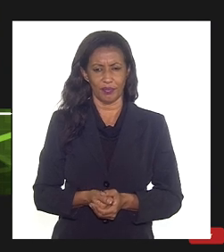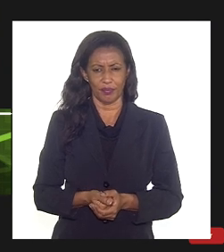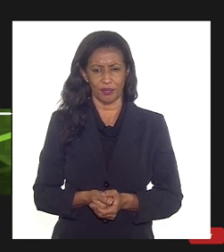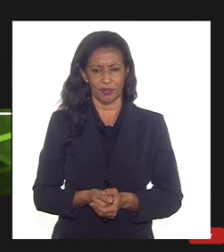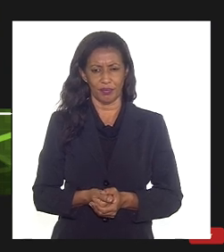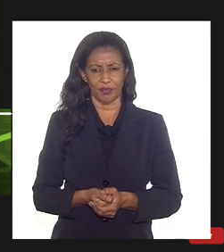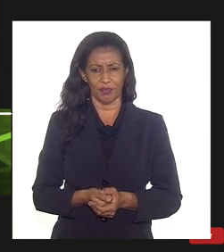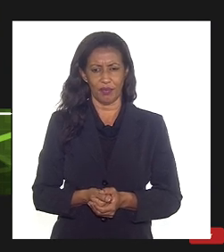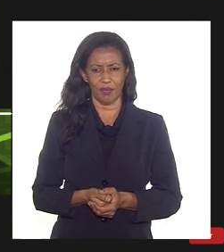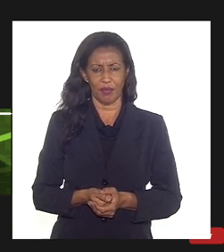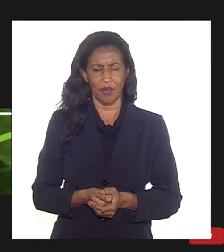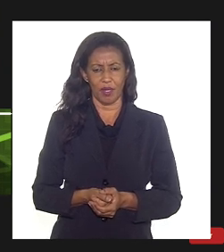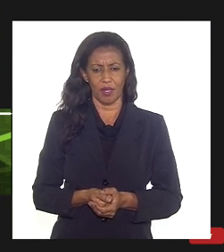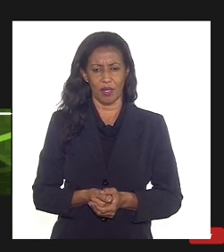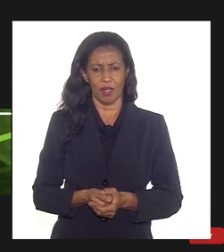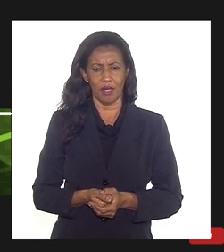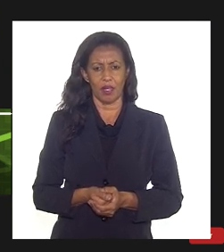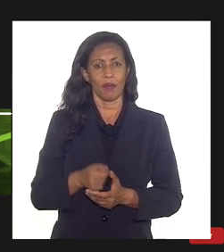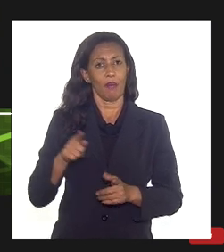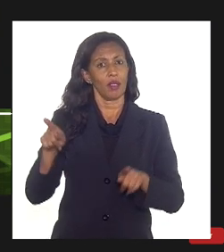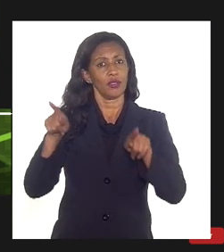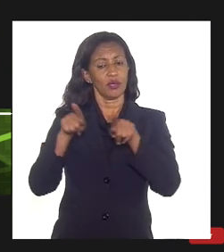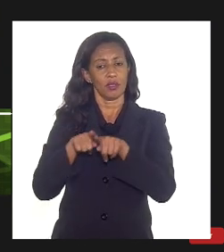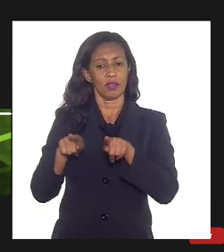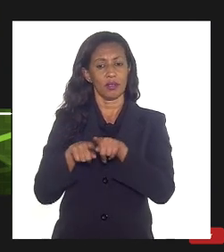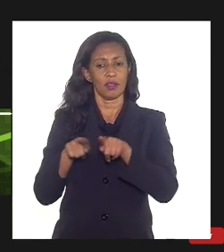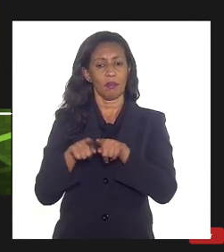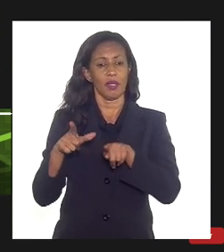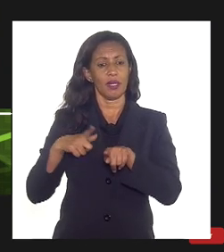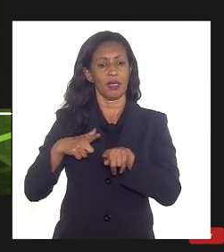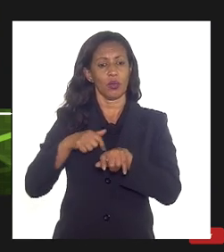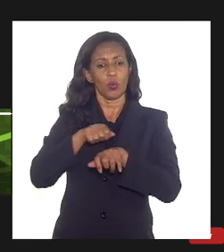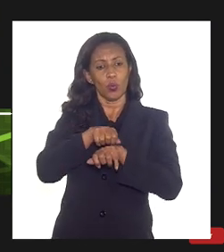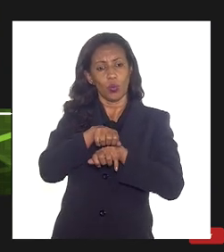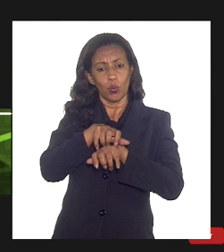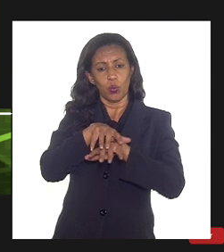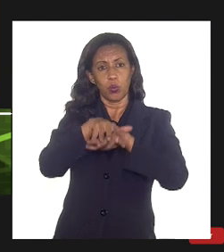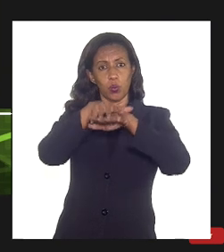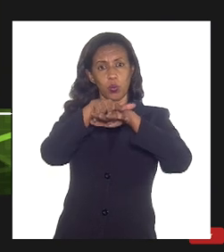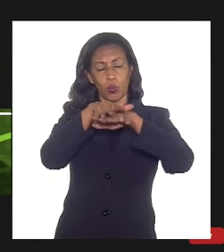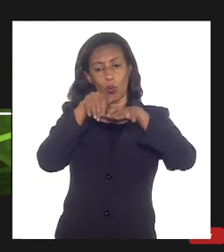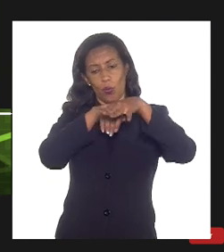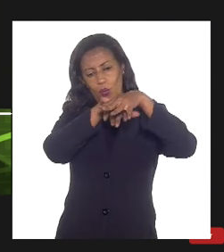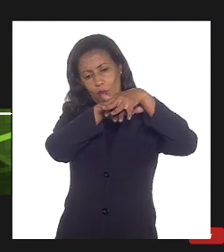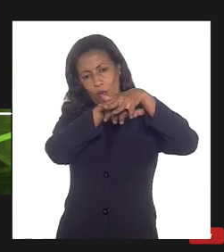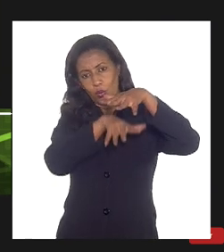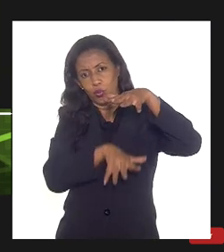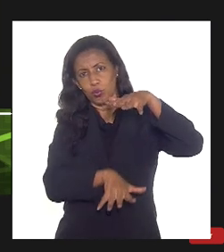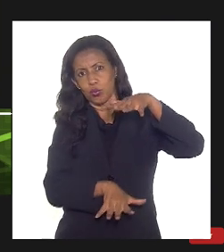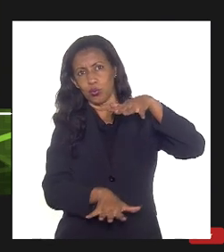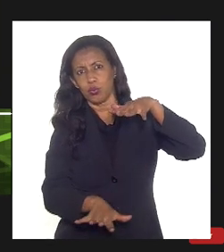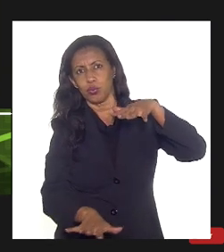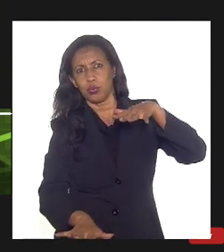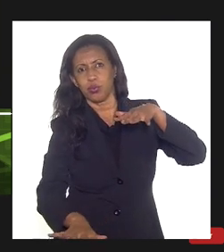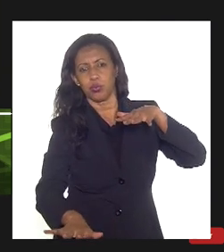aqui na figura mas além dele tem todo um complexo sistema submarino de dutos linhas